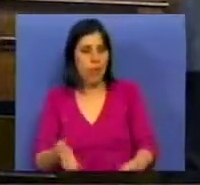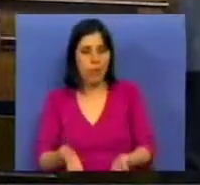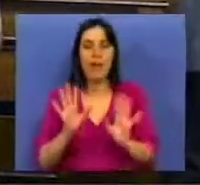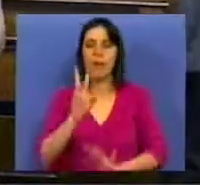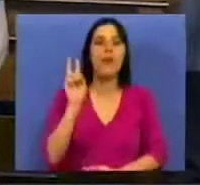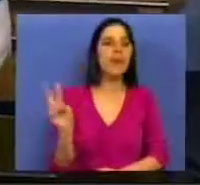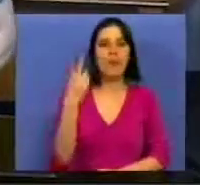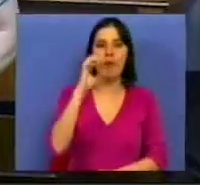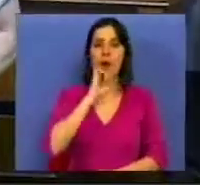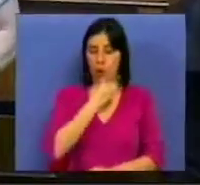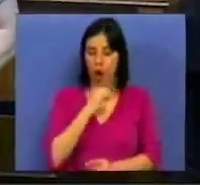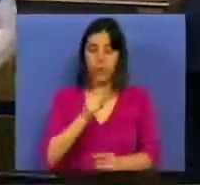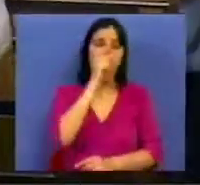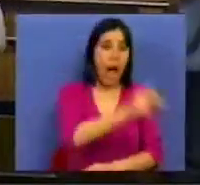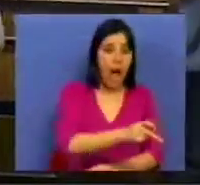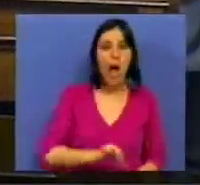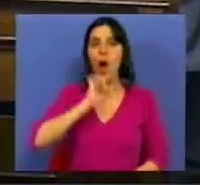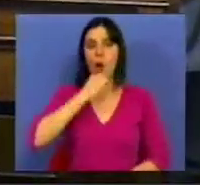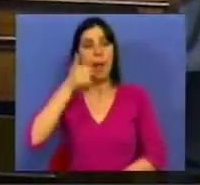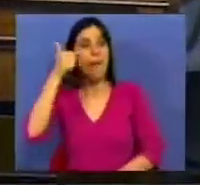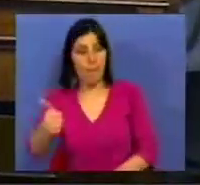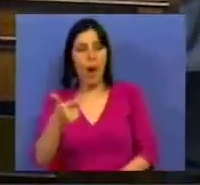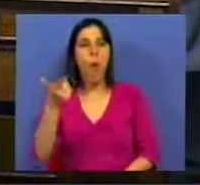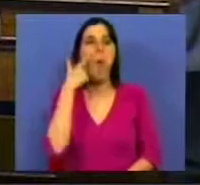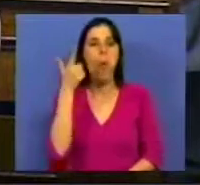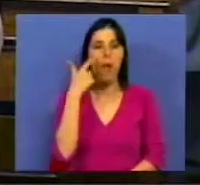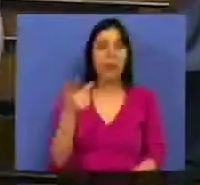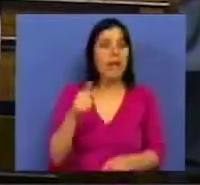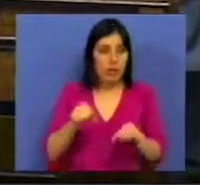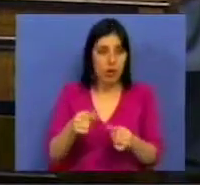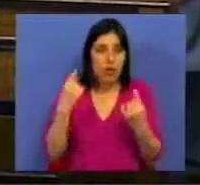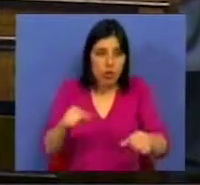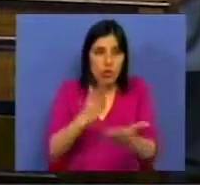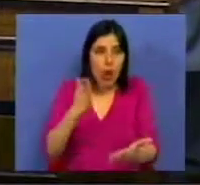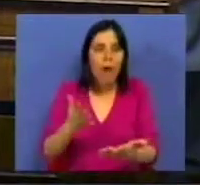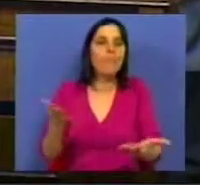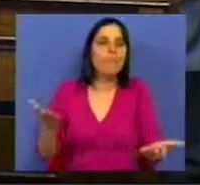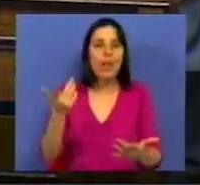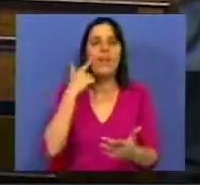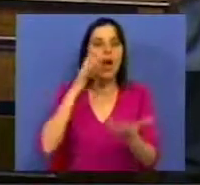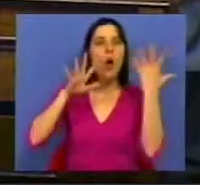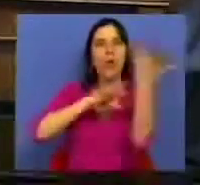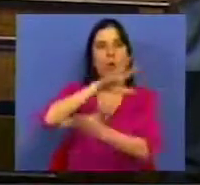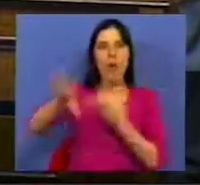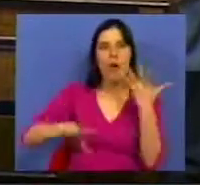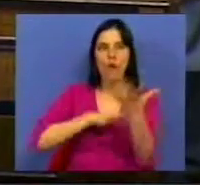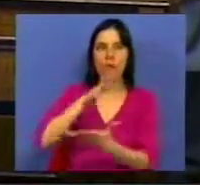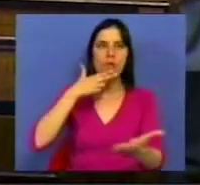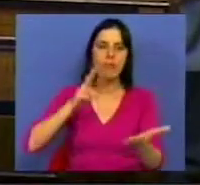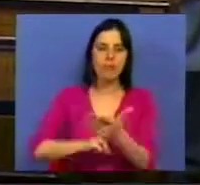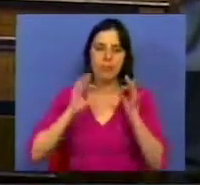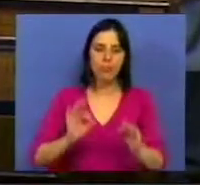dois códigos. O Código A e o Código B. E vamos ver se ficamos por aqui e vamos ver qual é a confusão que vai, de facto,